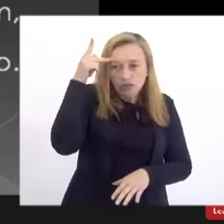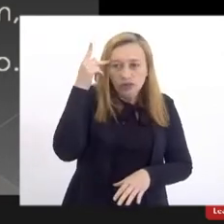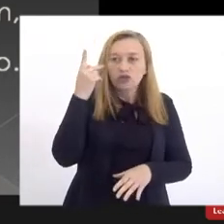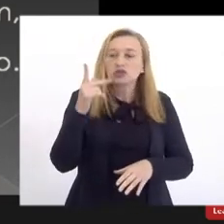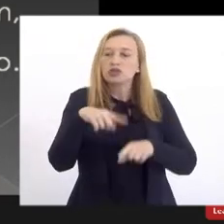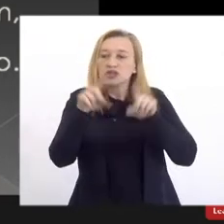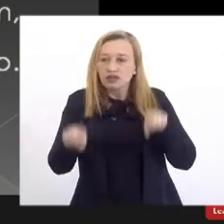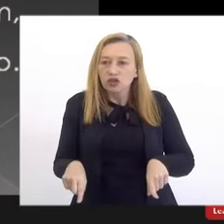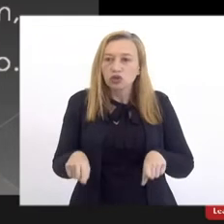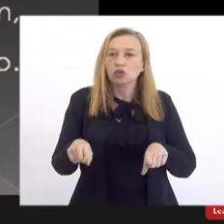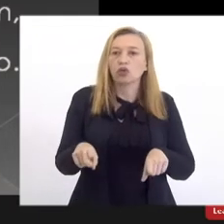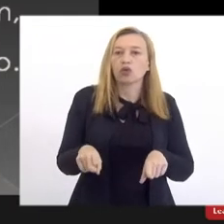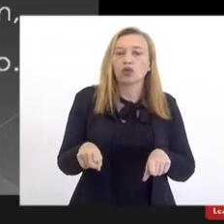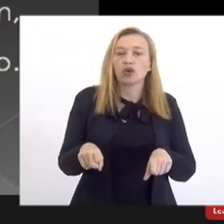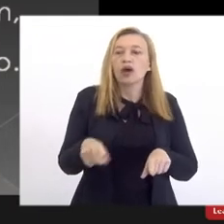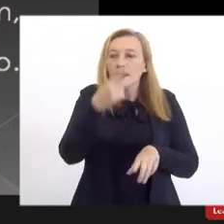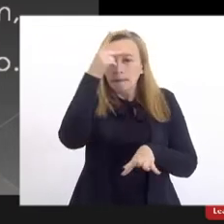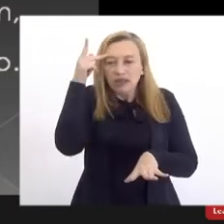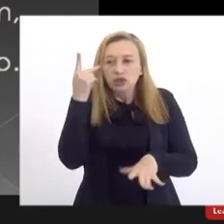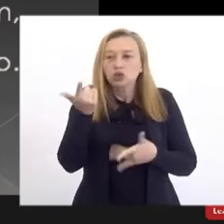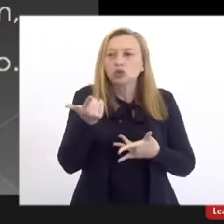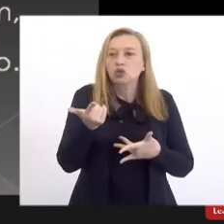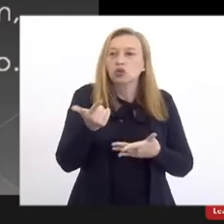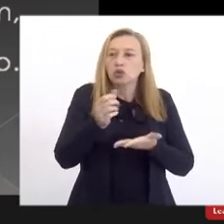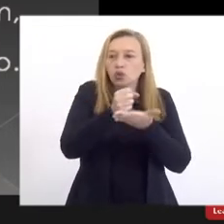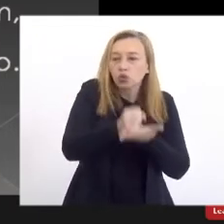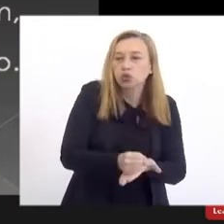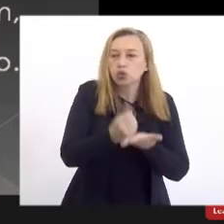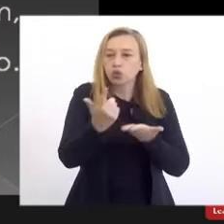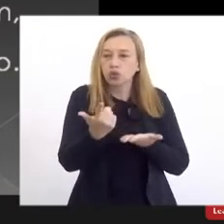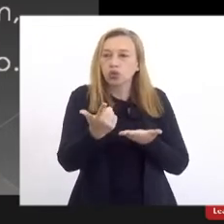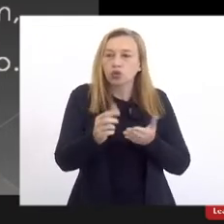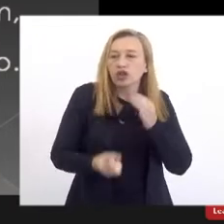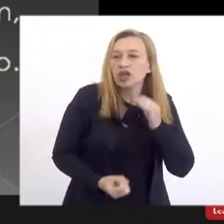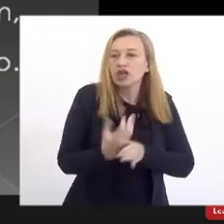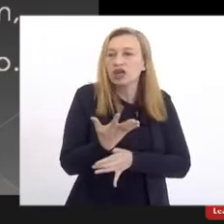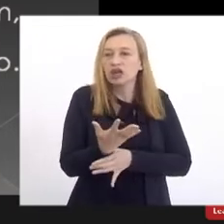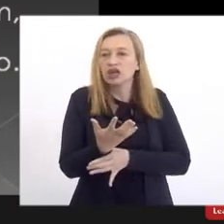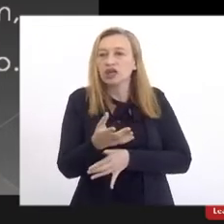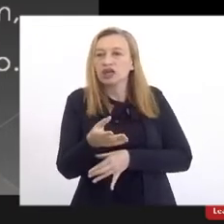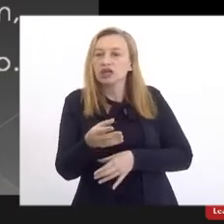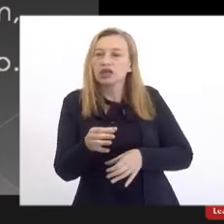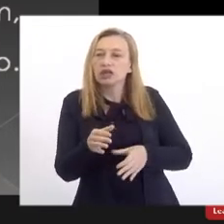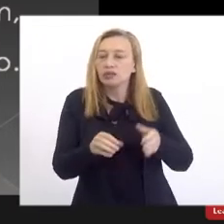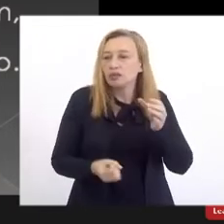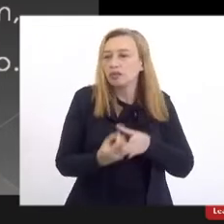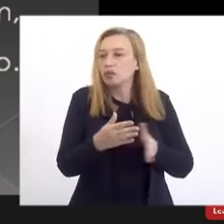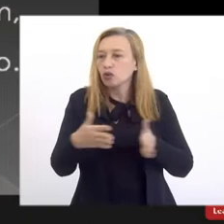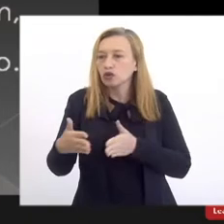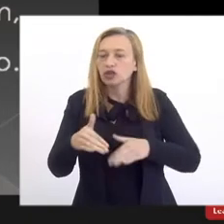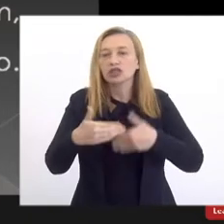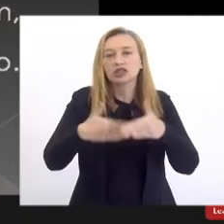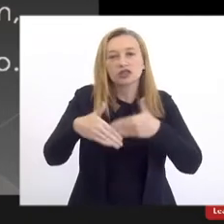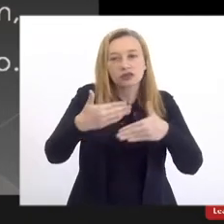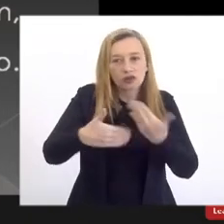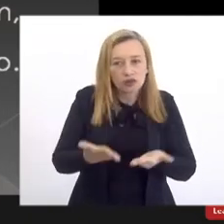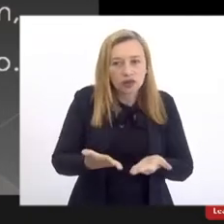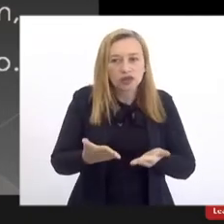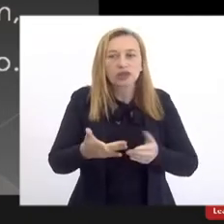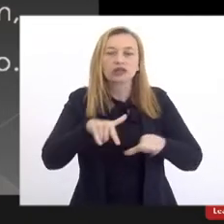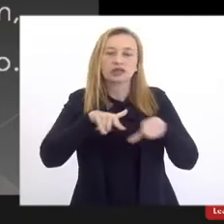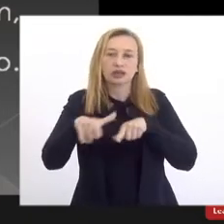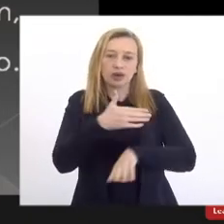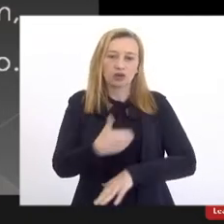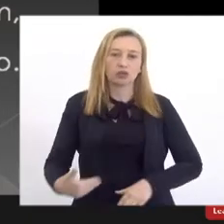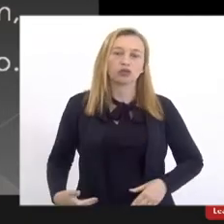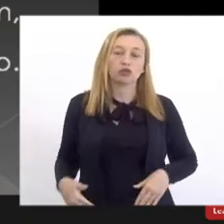servidores, são pessoas que sustentam, que constroem, que produzem e que desenvolvem esse serviço